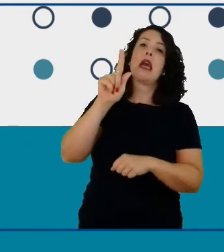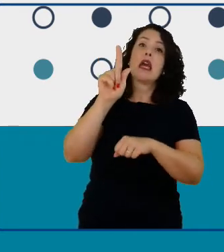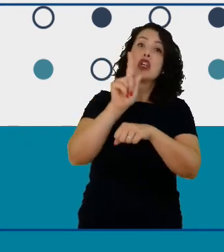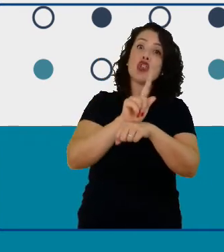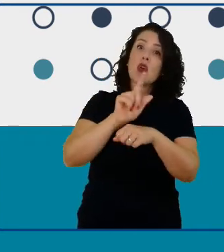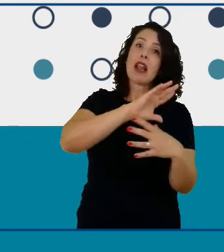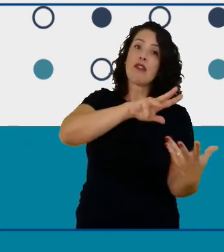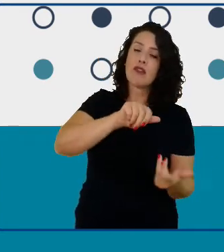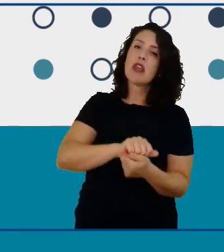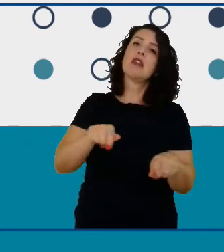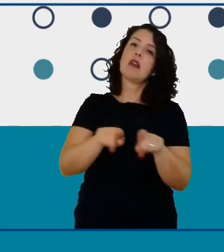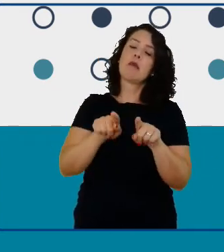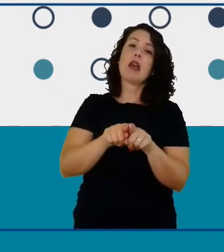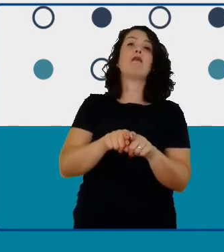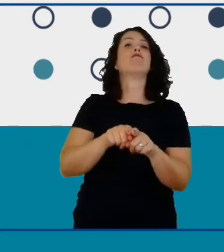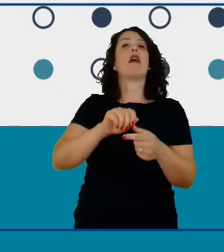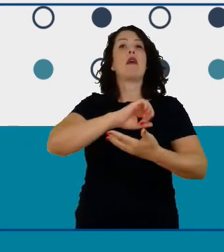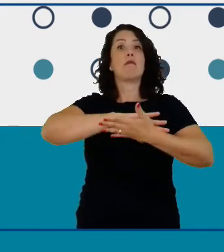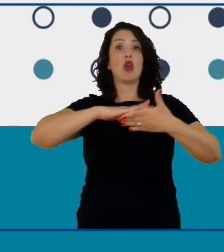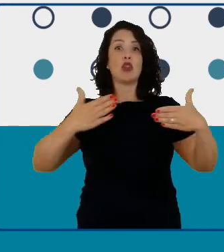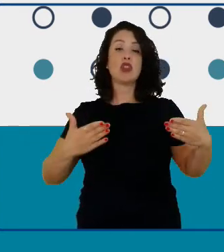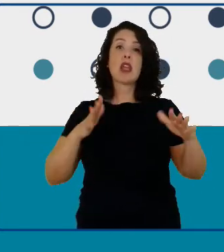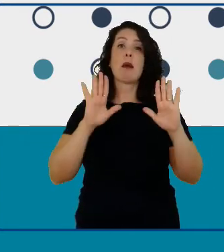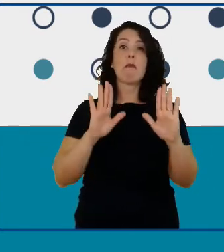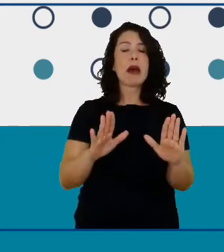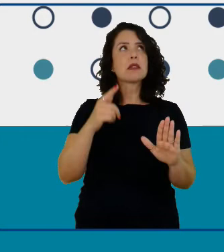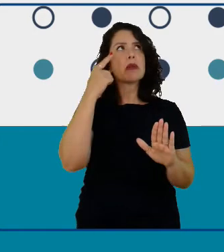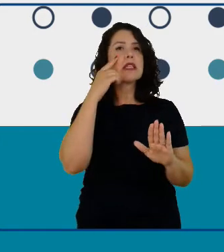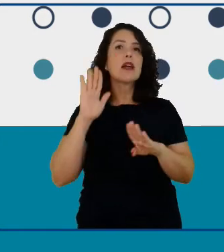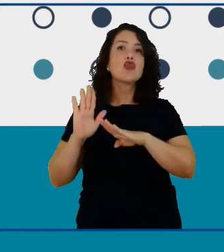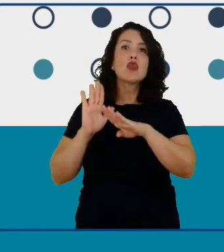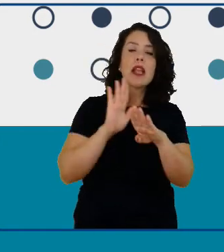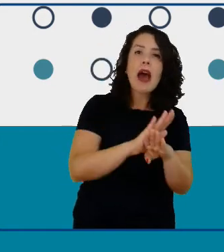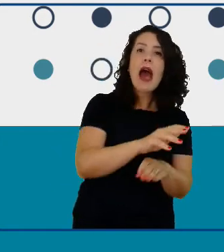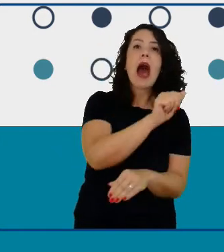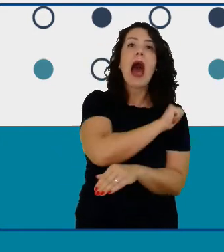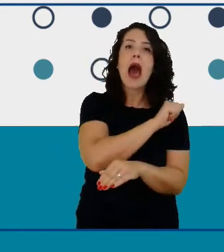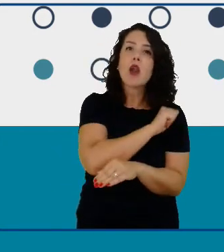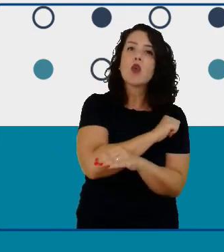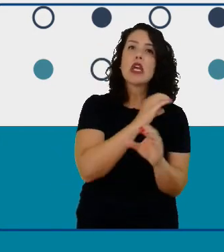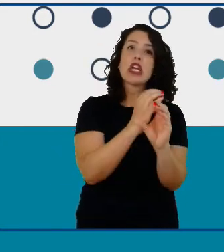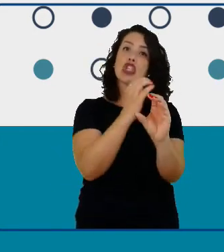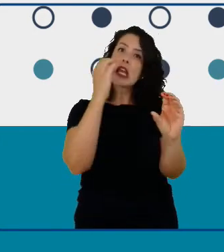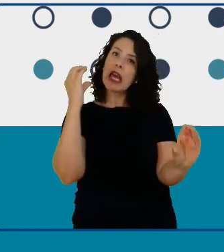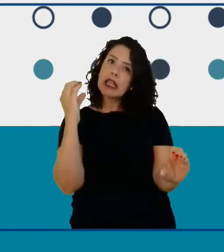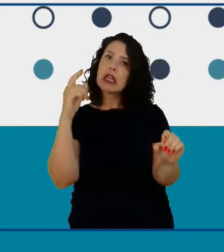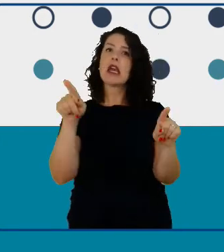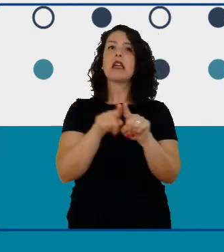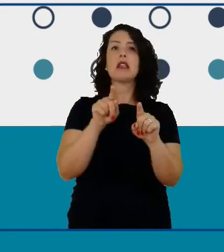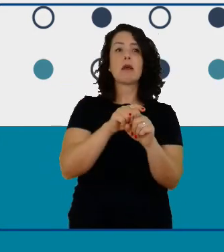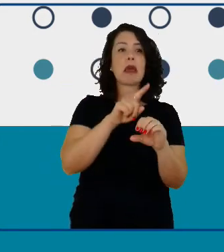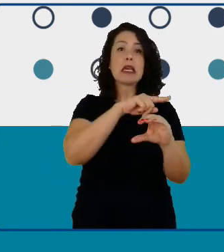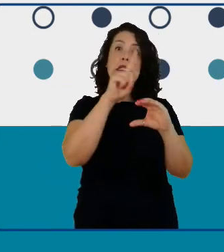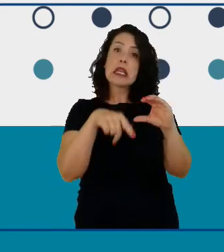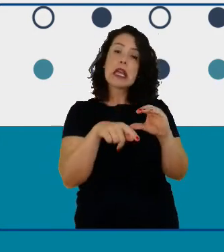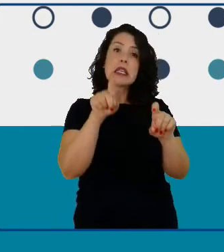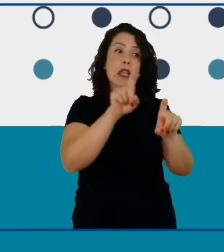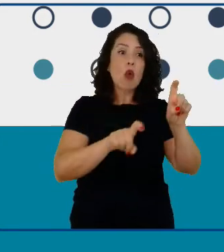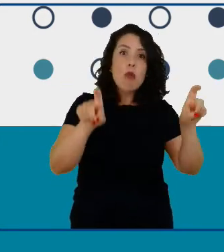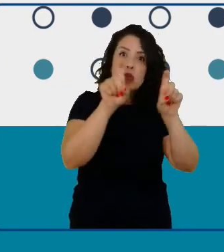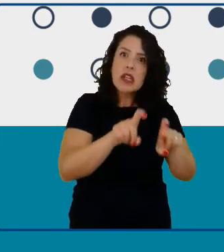desenvolver alunos para áreas de engenharia ciência da computação assim de uma forma tão bonita e ao mesmo tempo sem perder